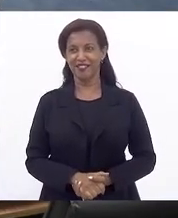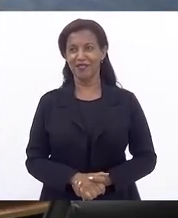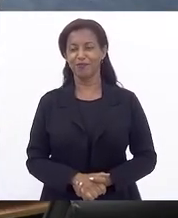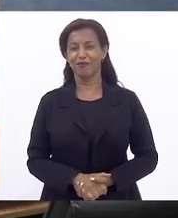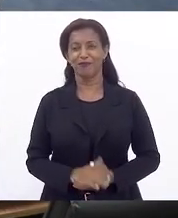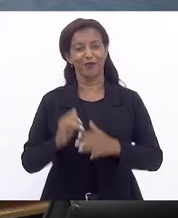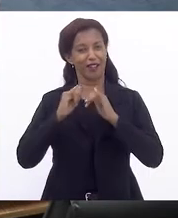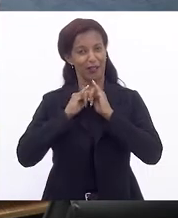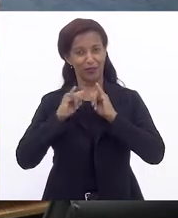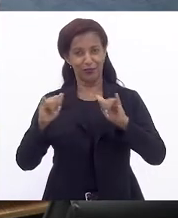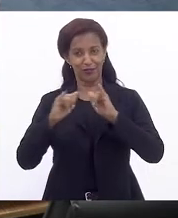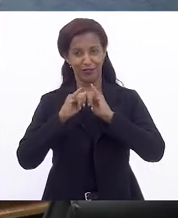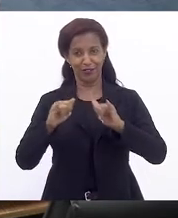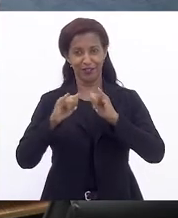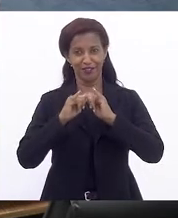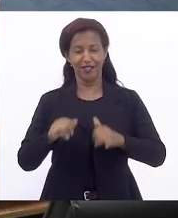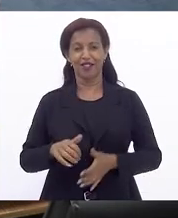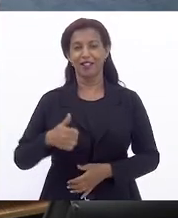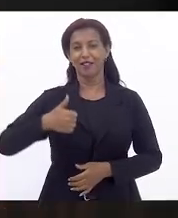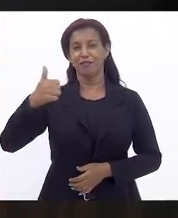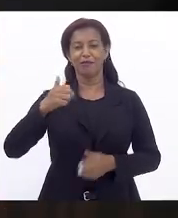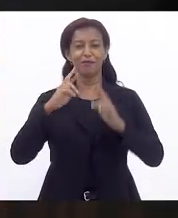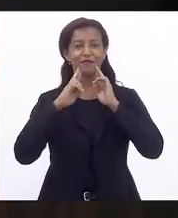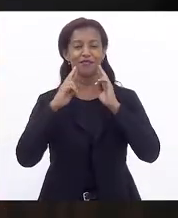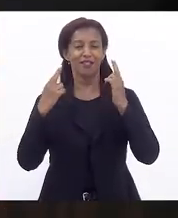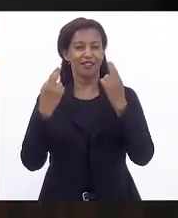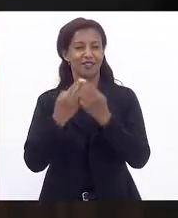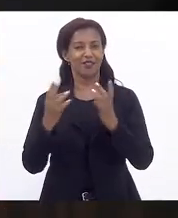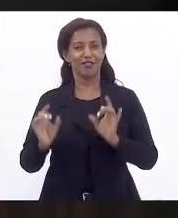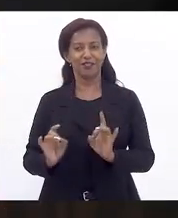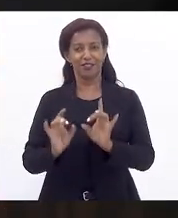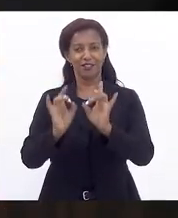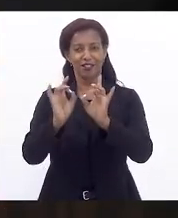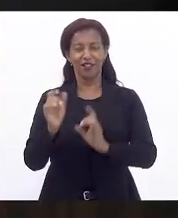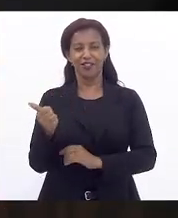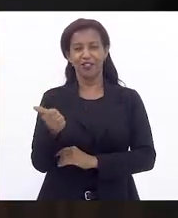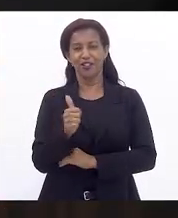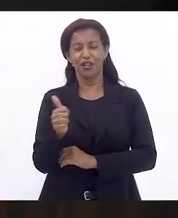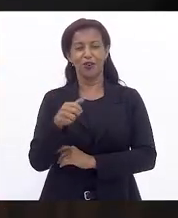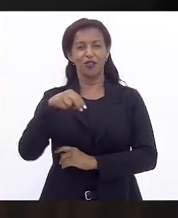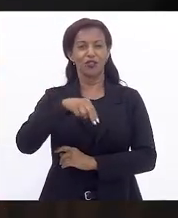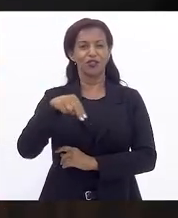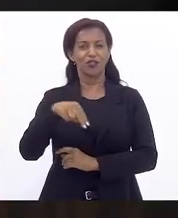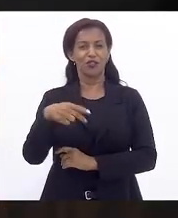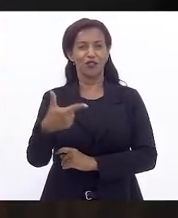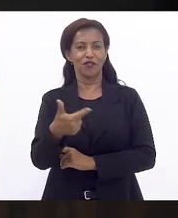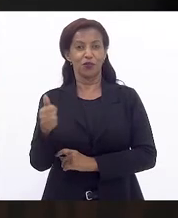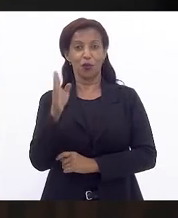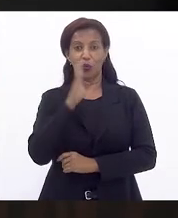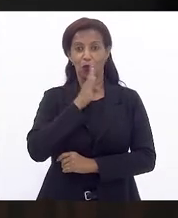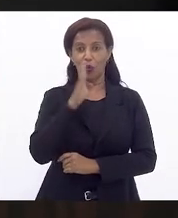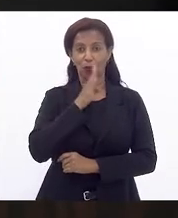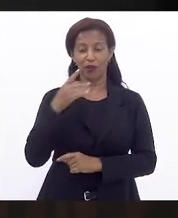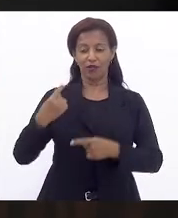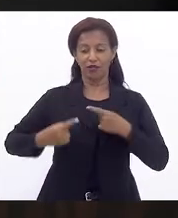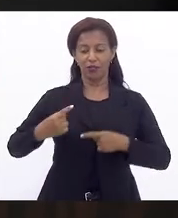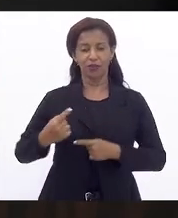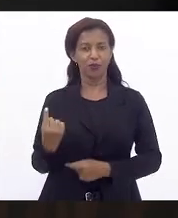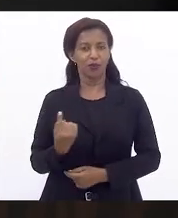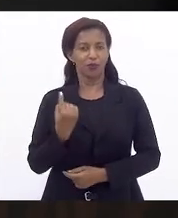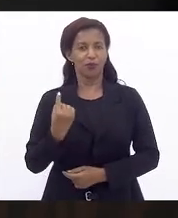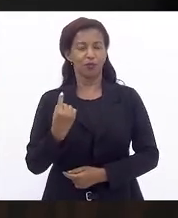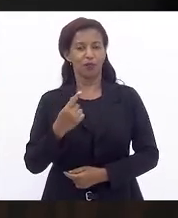Anuncio. Primeira sessão extraordinária de dia 11 de novembro de 2021, regime de ausência e discussão única.